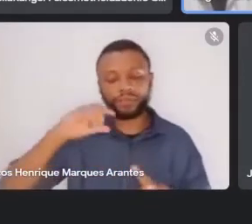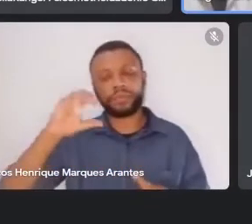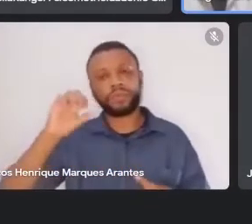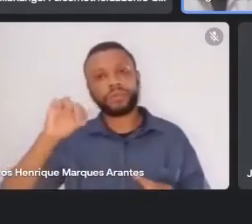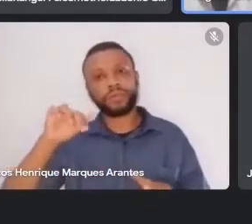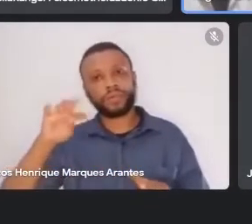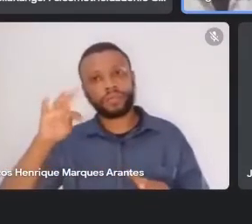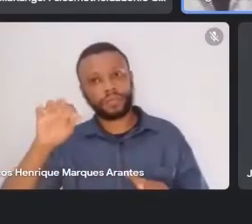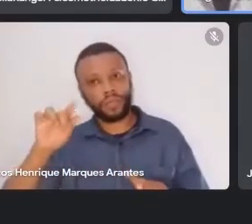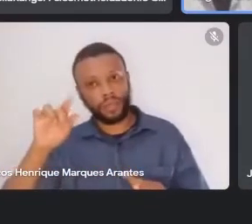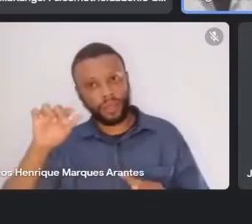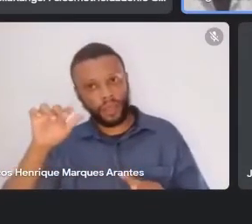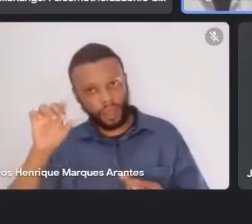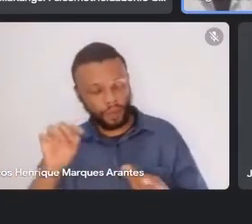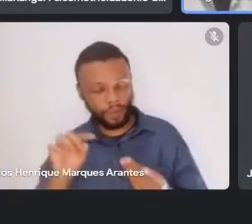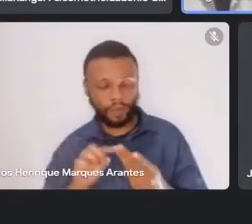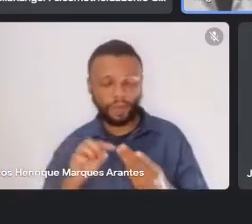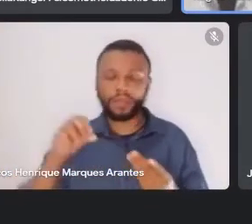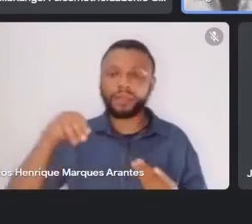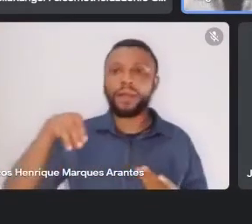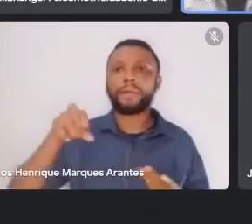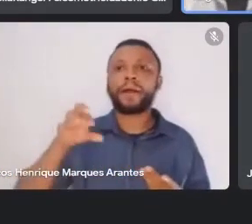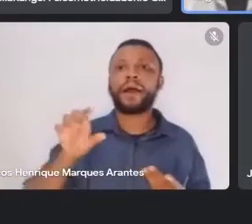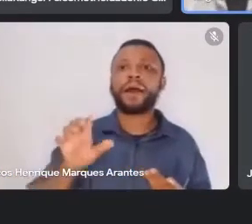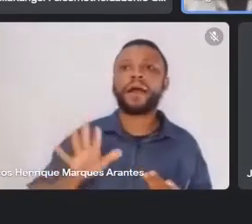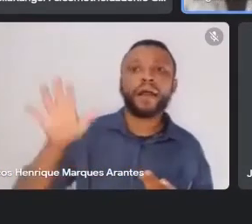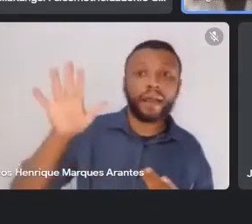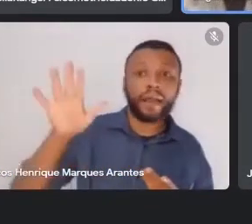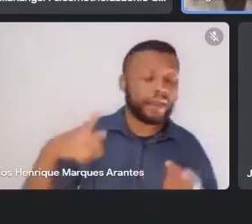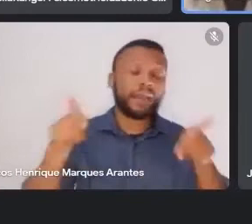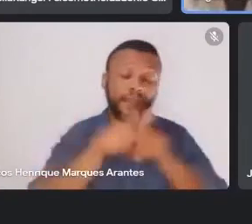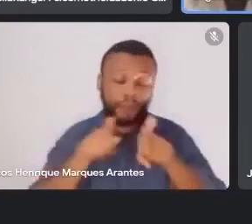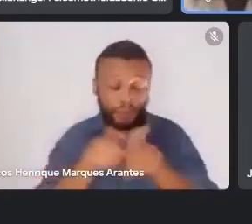Maré, nós fomos em vários lugares, vamos à Madureira, isso,